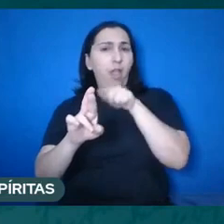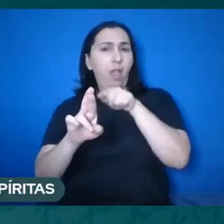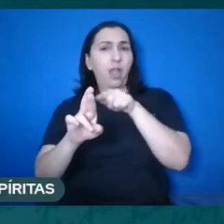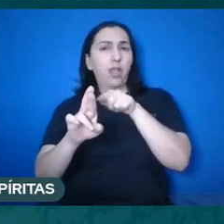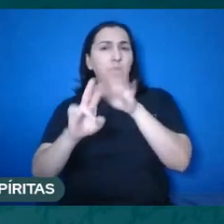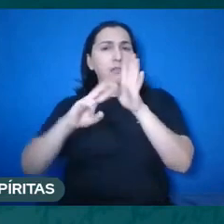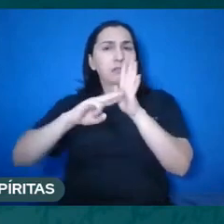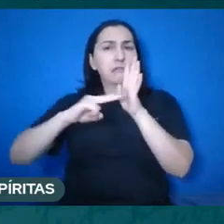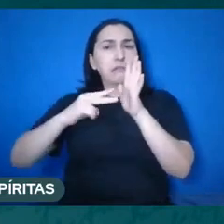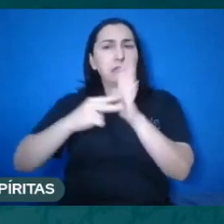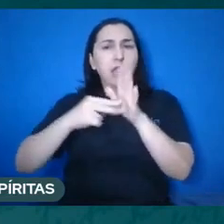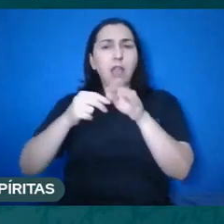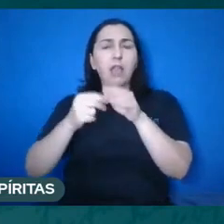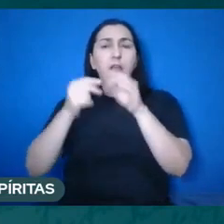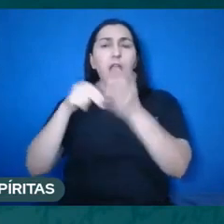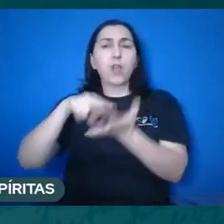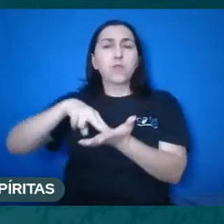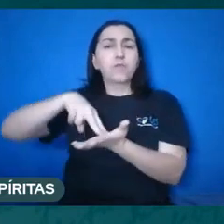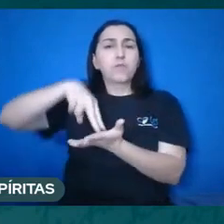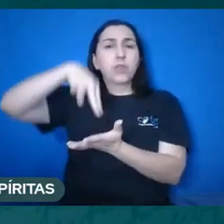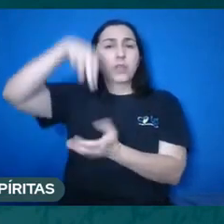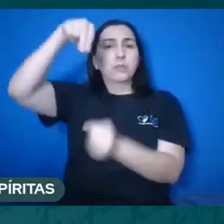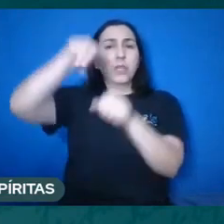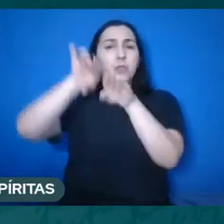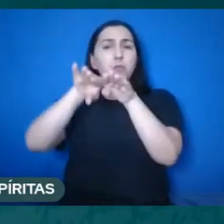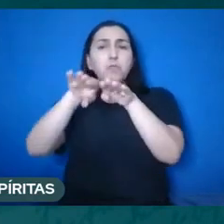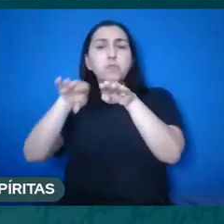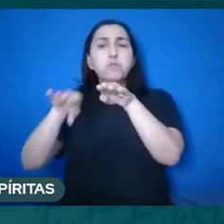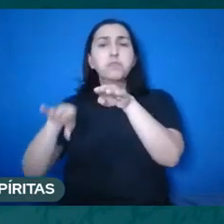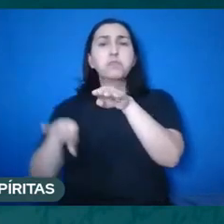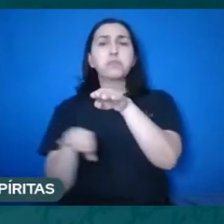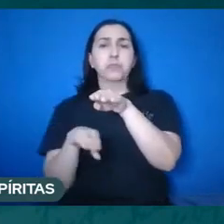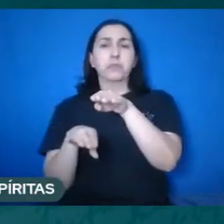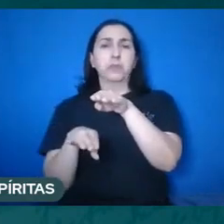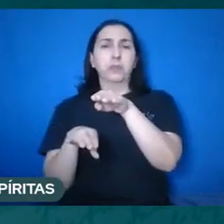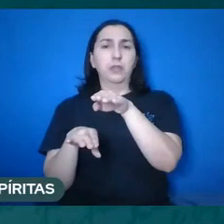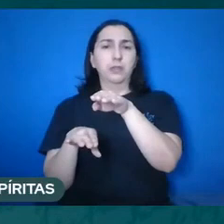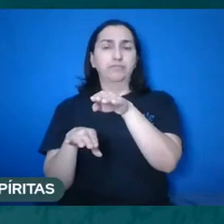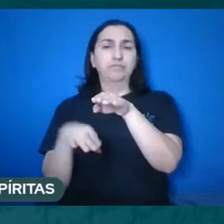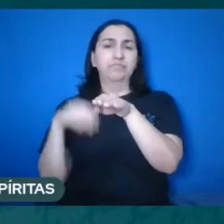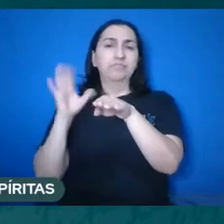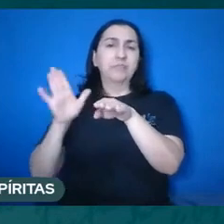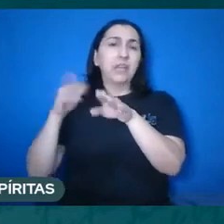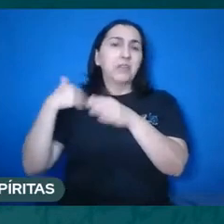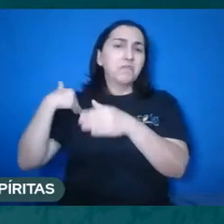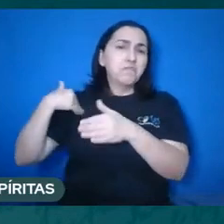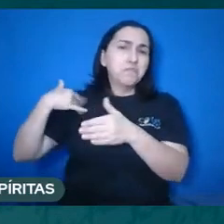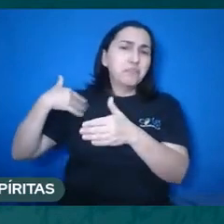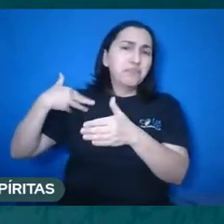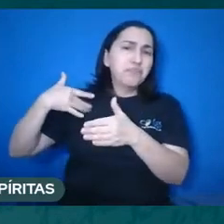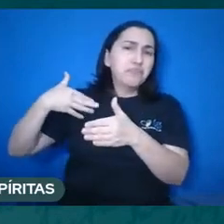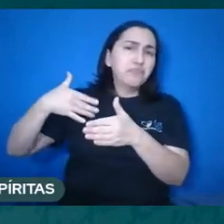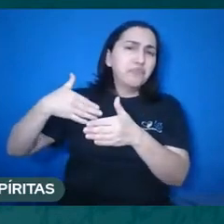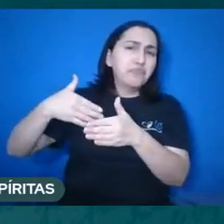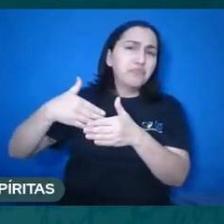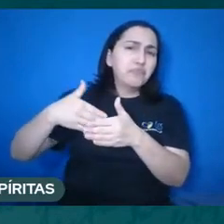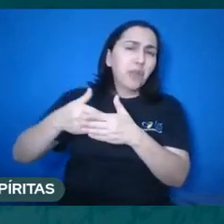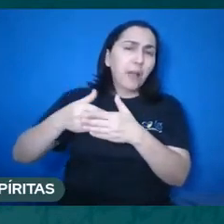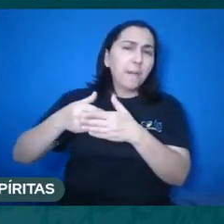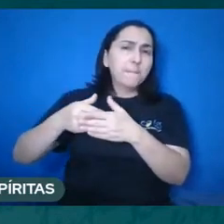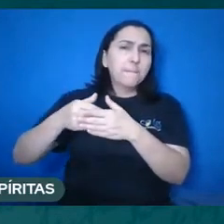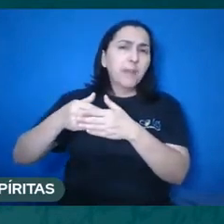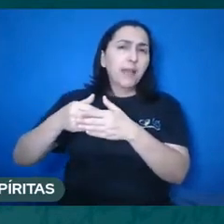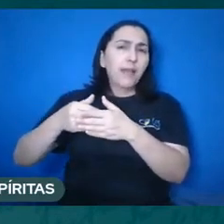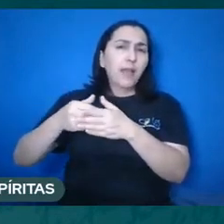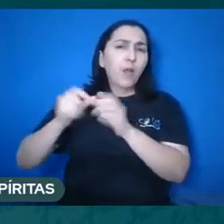anjo decaído. Então, nós verificamos que, com o passar do tempo, a ideia trazida pelos gregos, não só